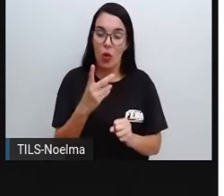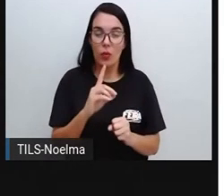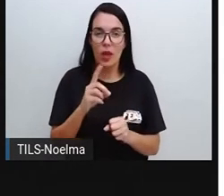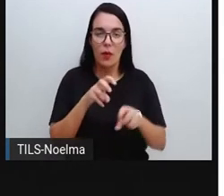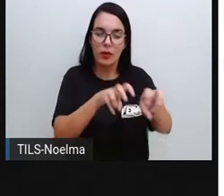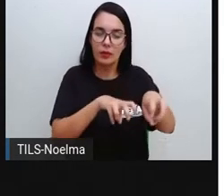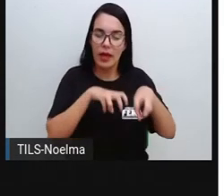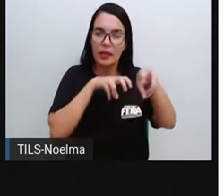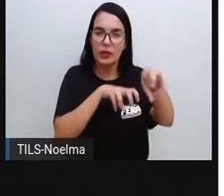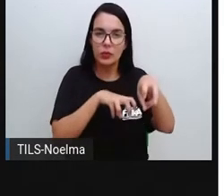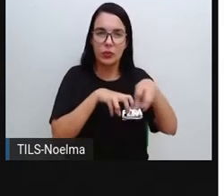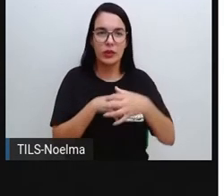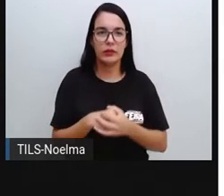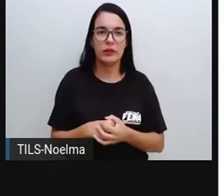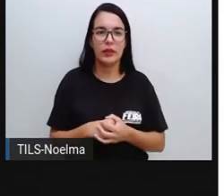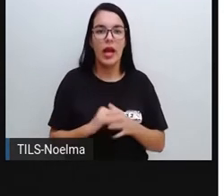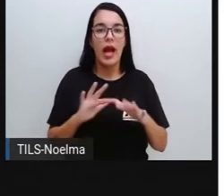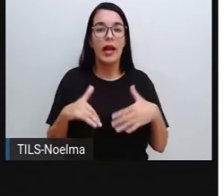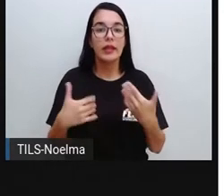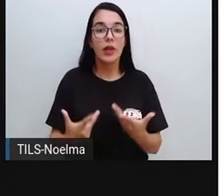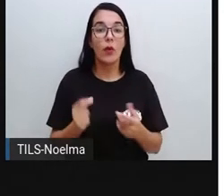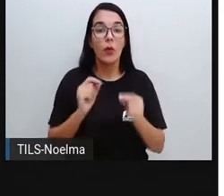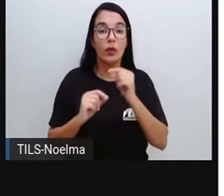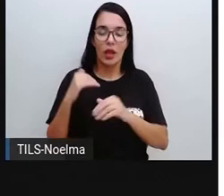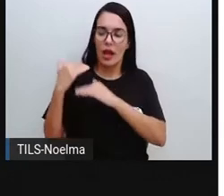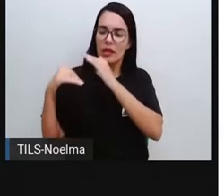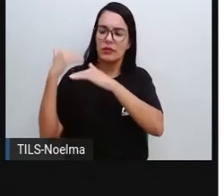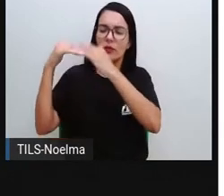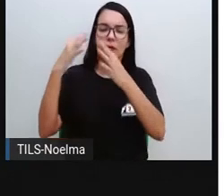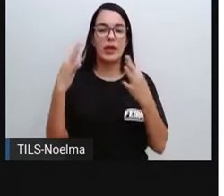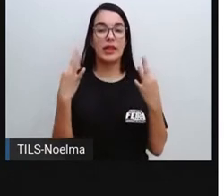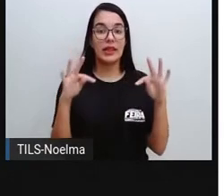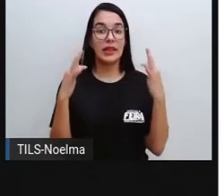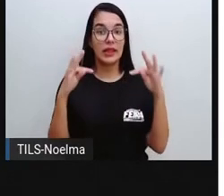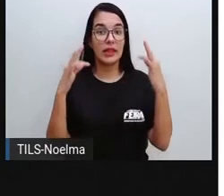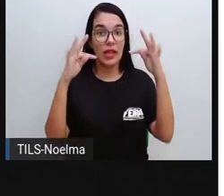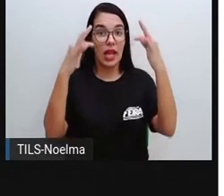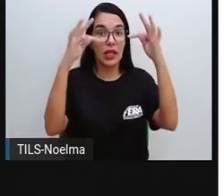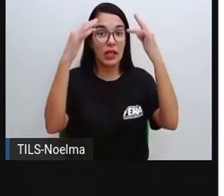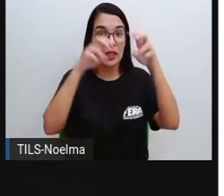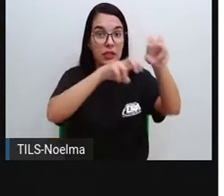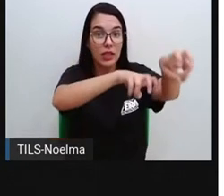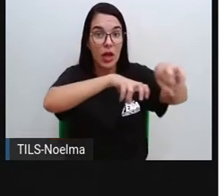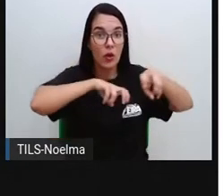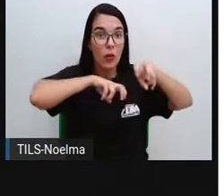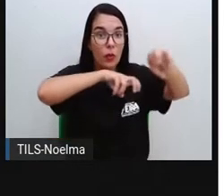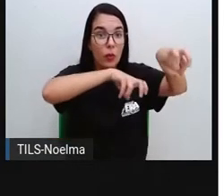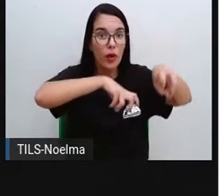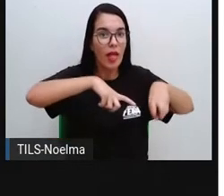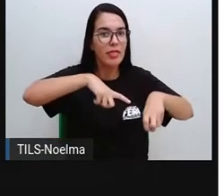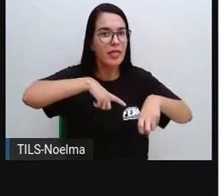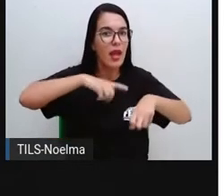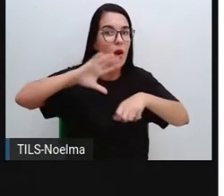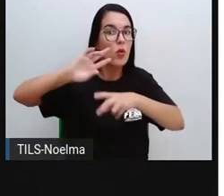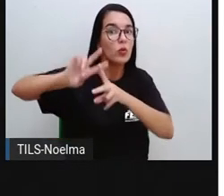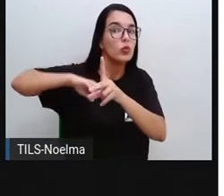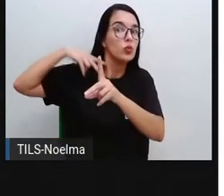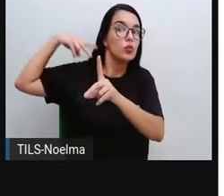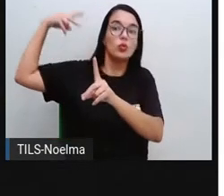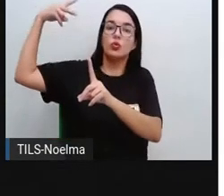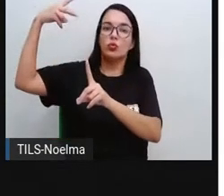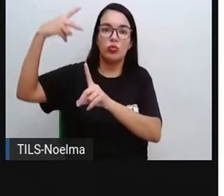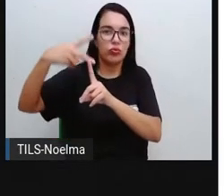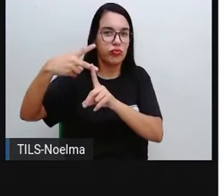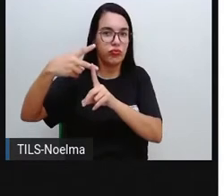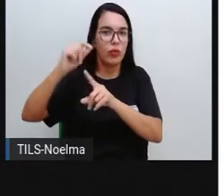agricultura. O desenvolvimento de técnicas agrícolas, elas buscam superar as condições naturais inadequadas para o